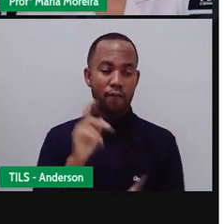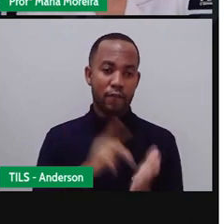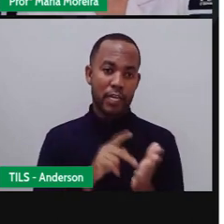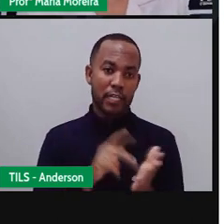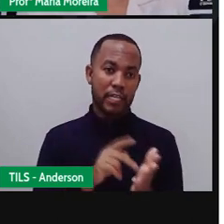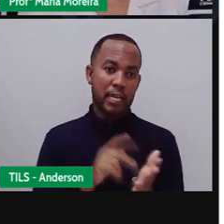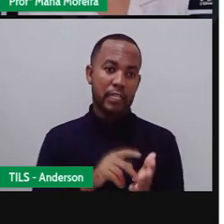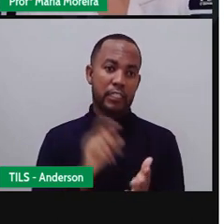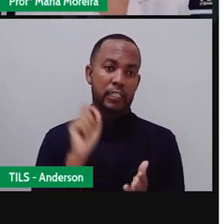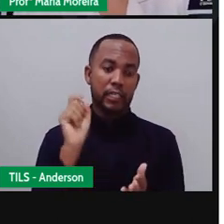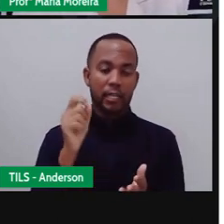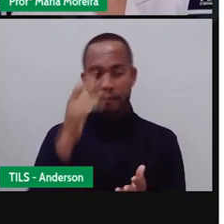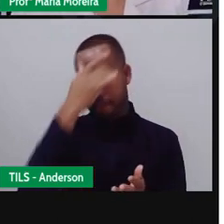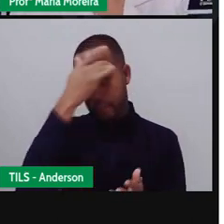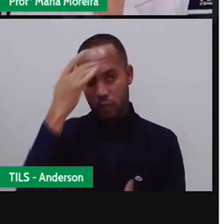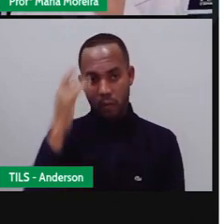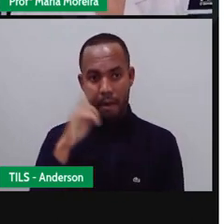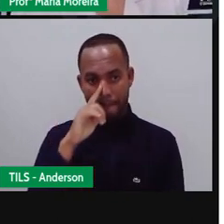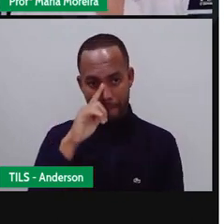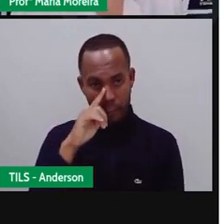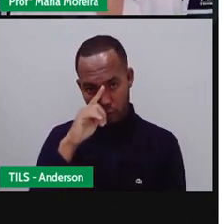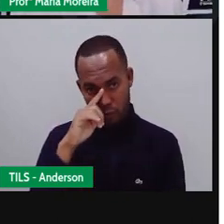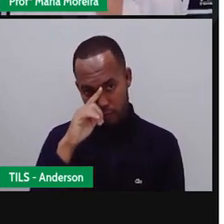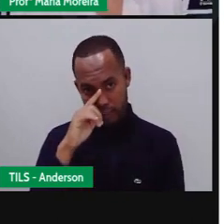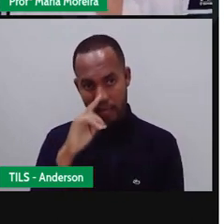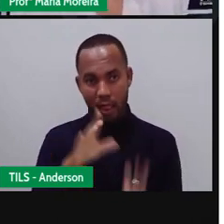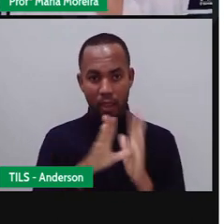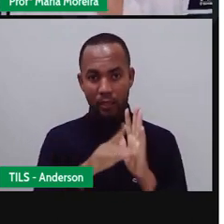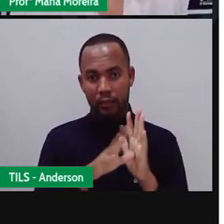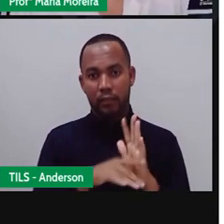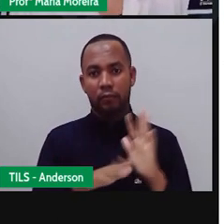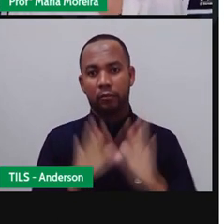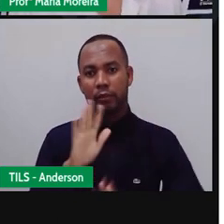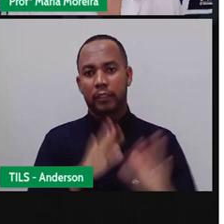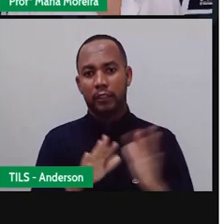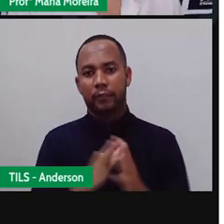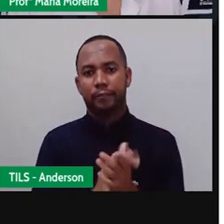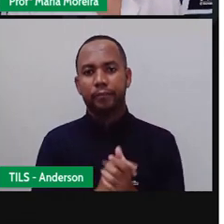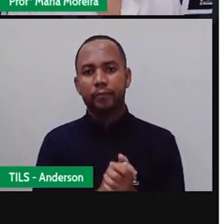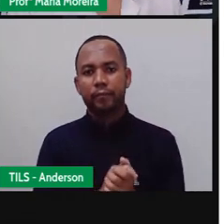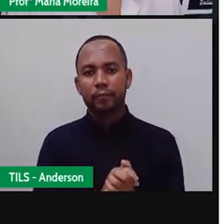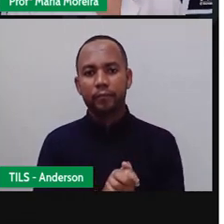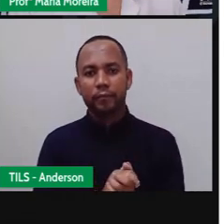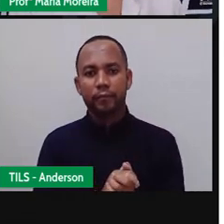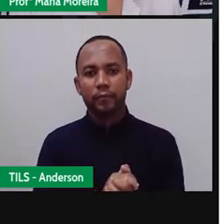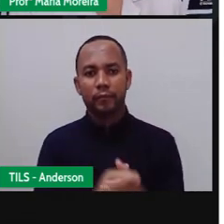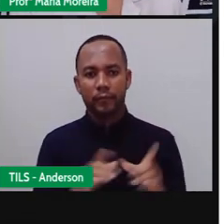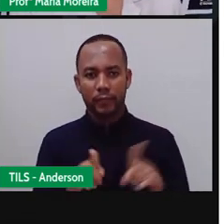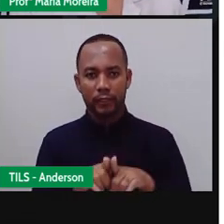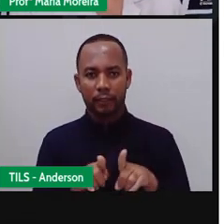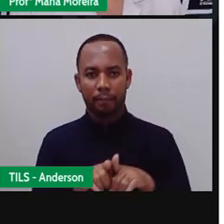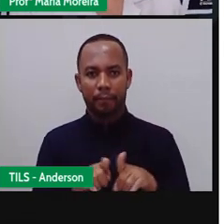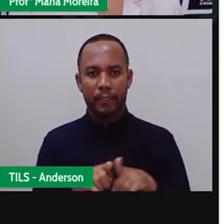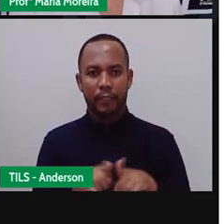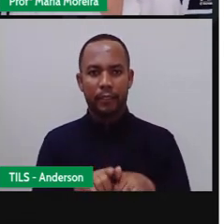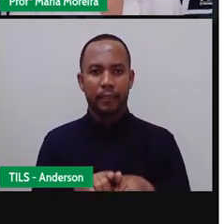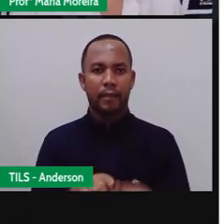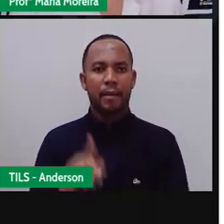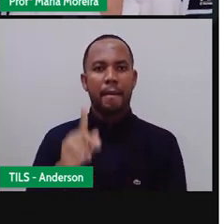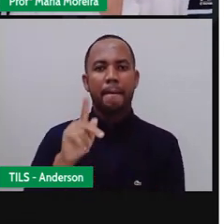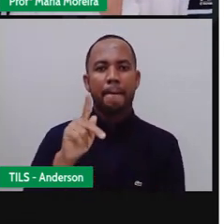para criminoso, gente, né? Bom, risco de pedofilia, tá?